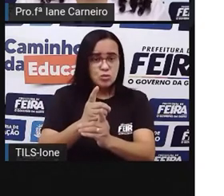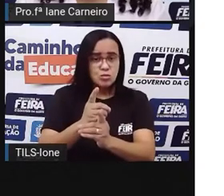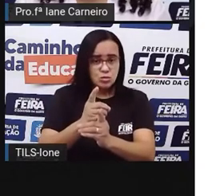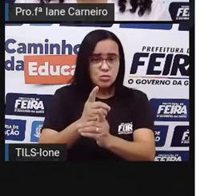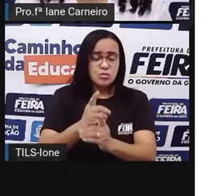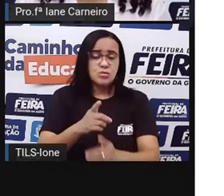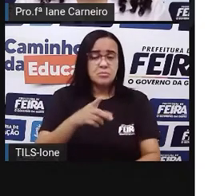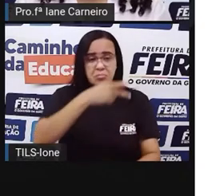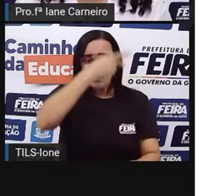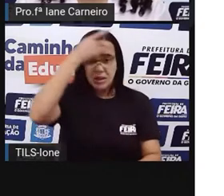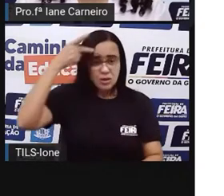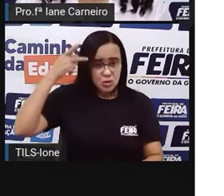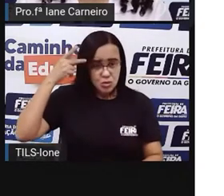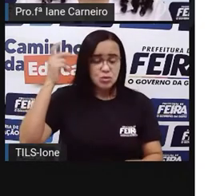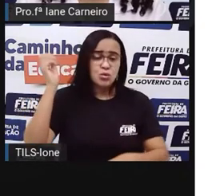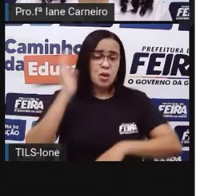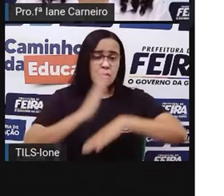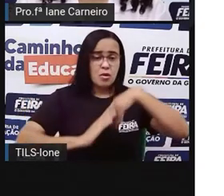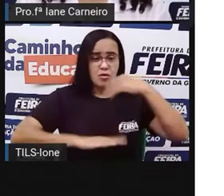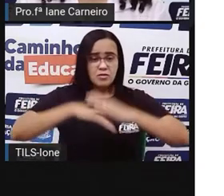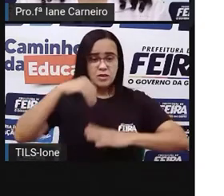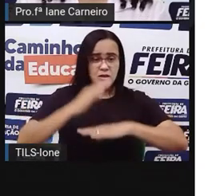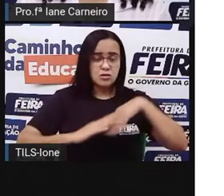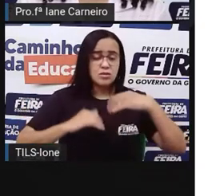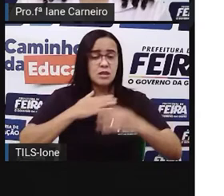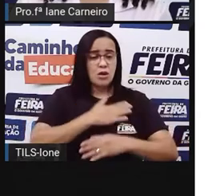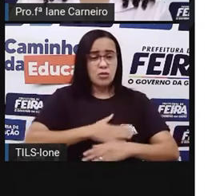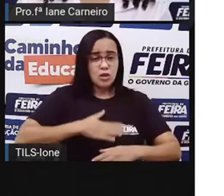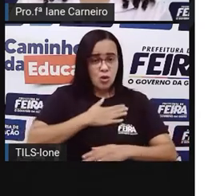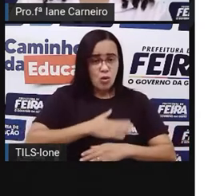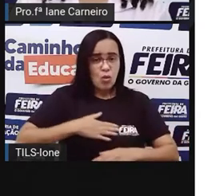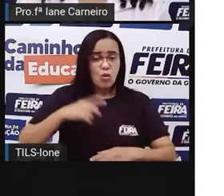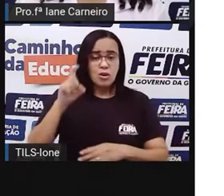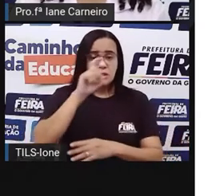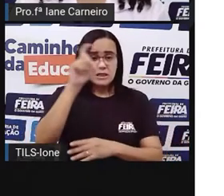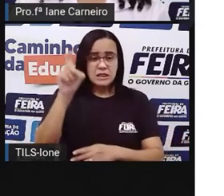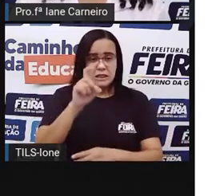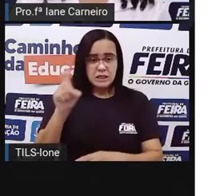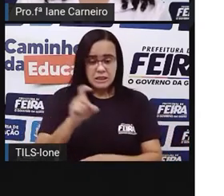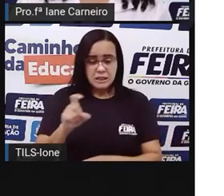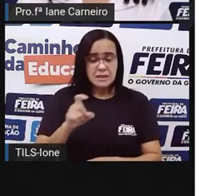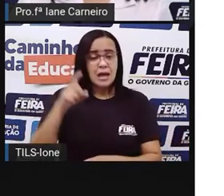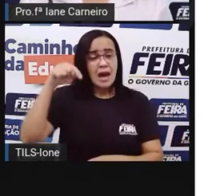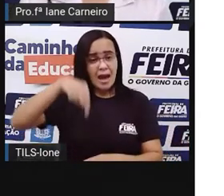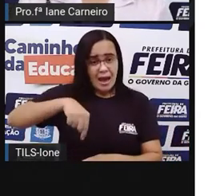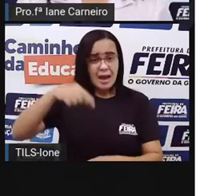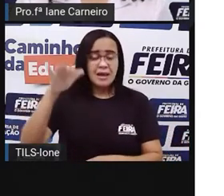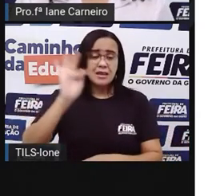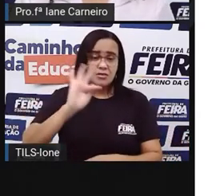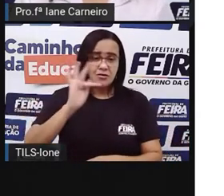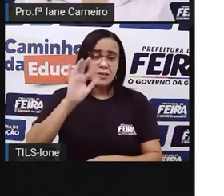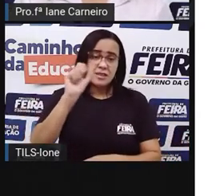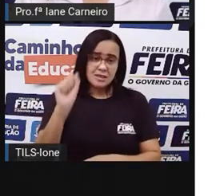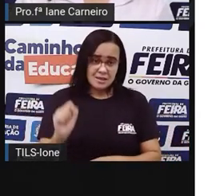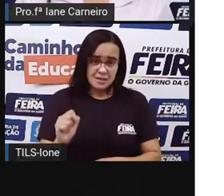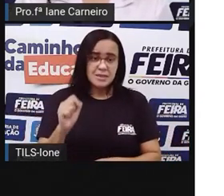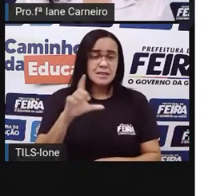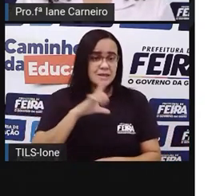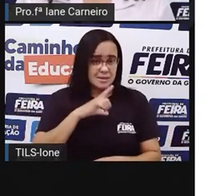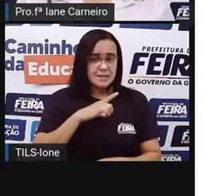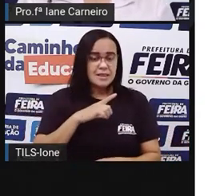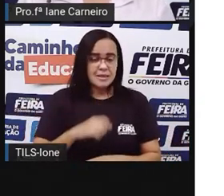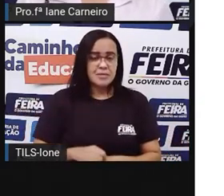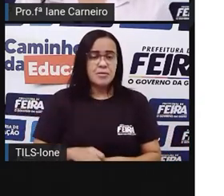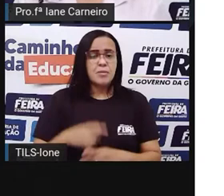ó, foi perto, no muro do colégio estadual Uiara, Portugal. Lembra que a Pró falou, né? Que as